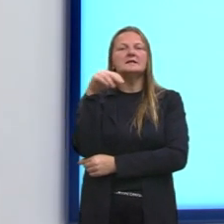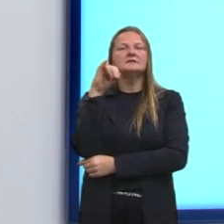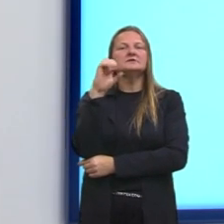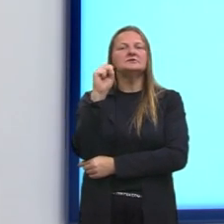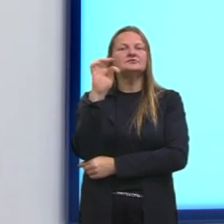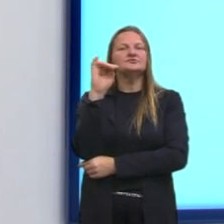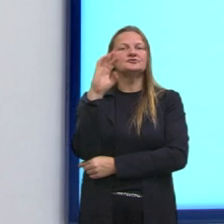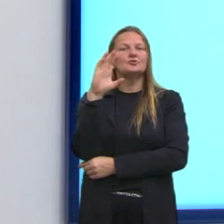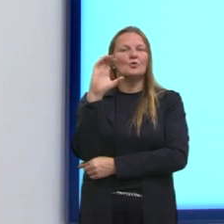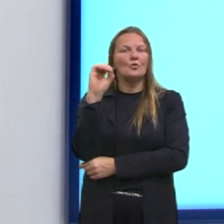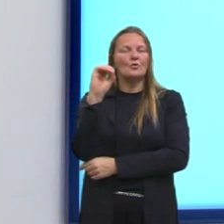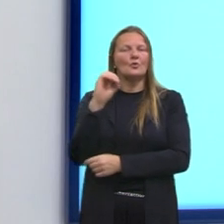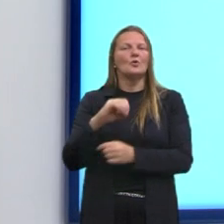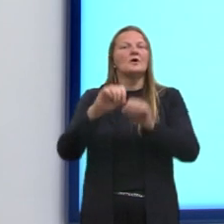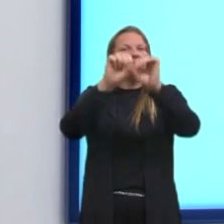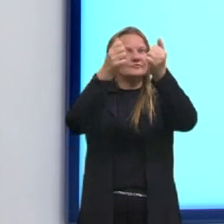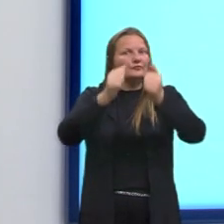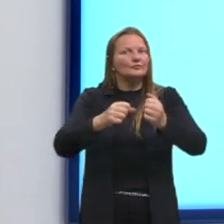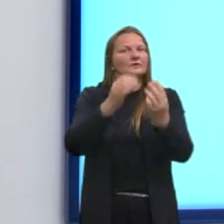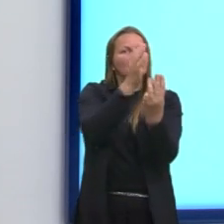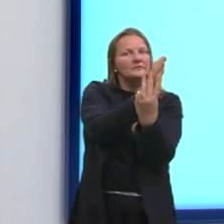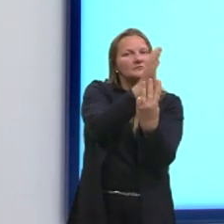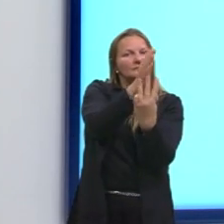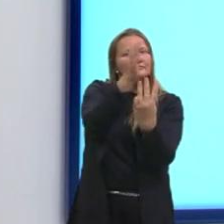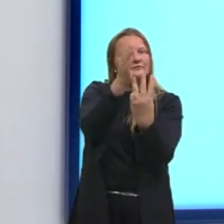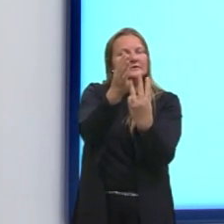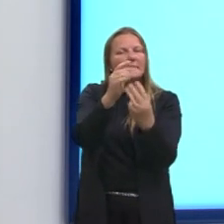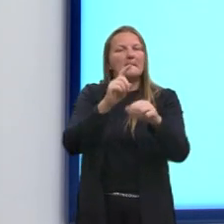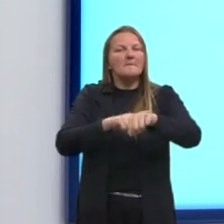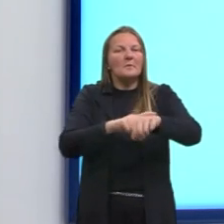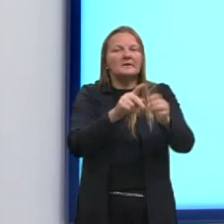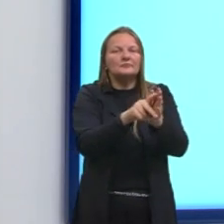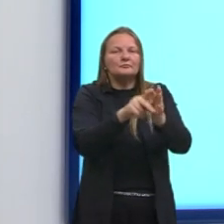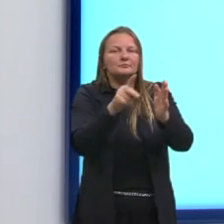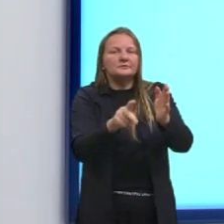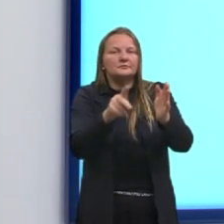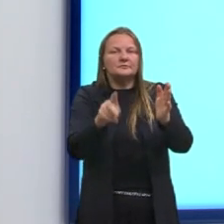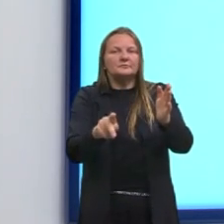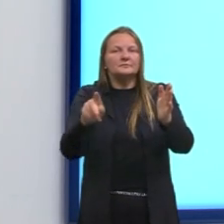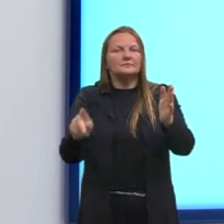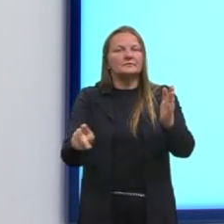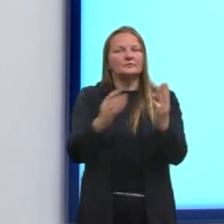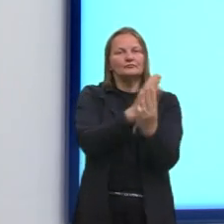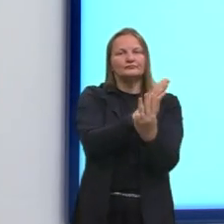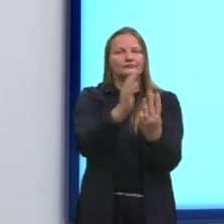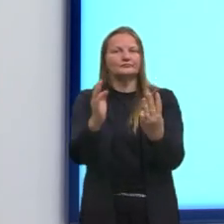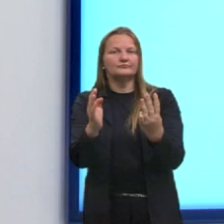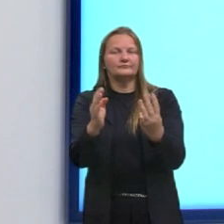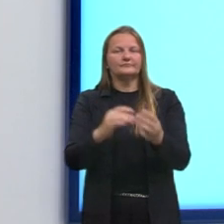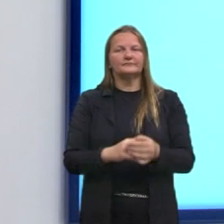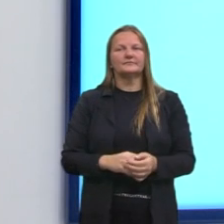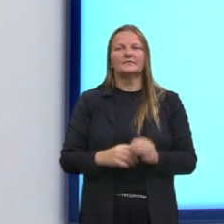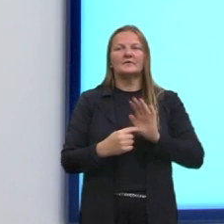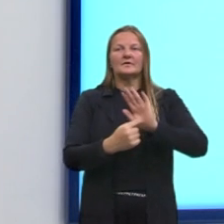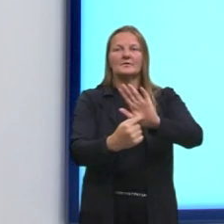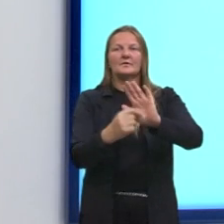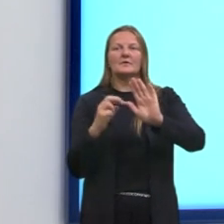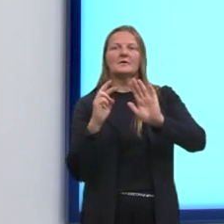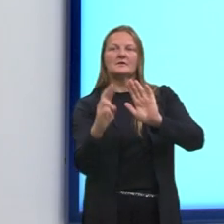de esculturas retratando os três períodos. Aqui no nosso gabarito,